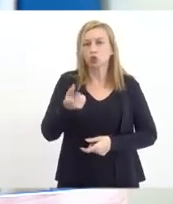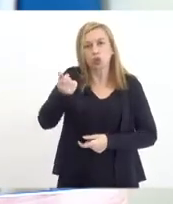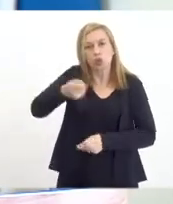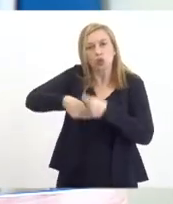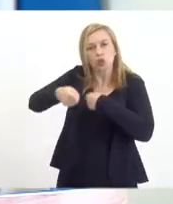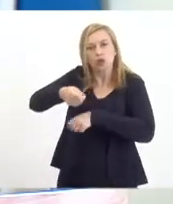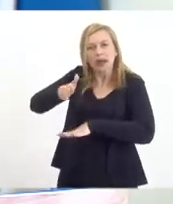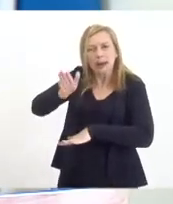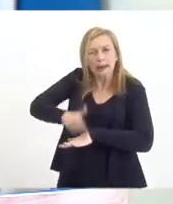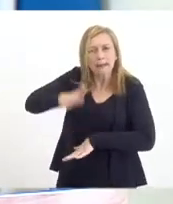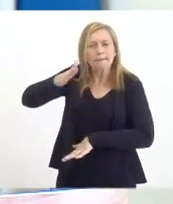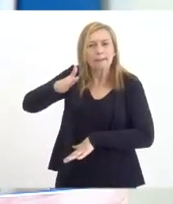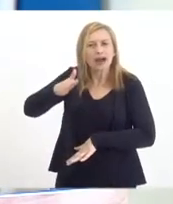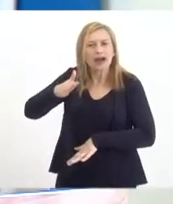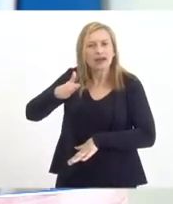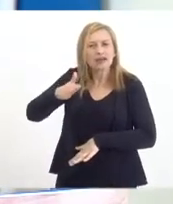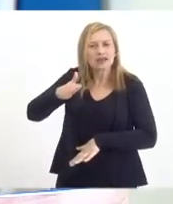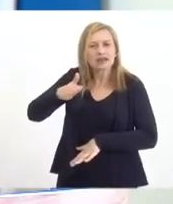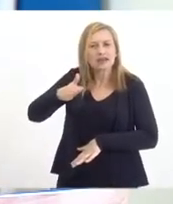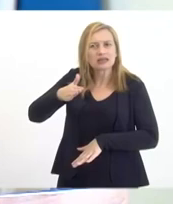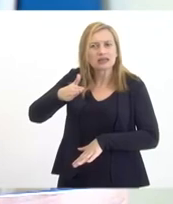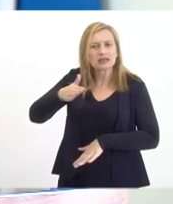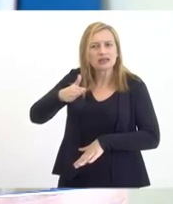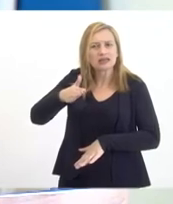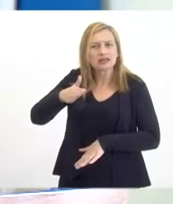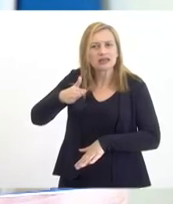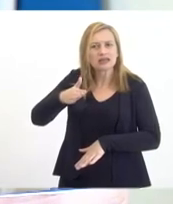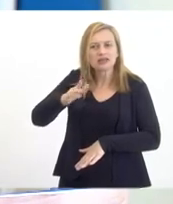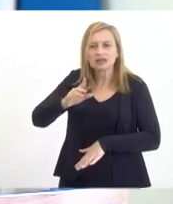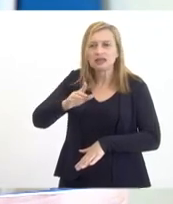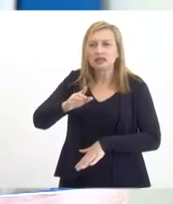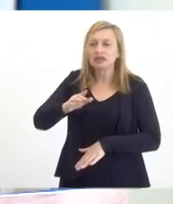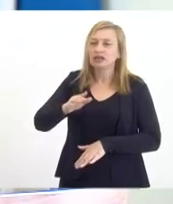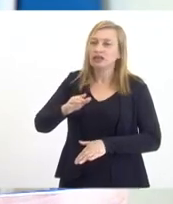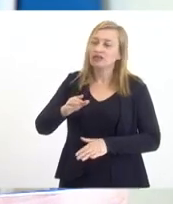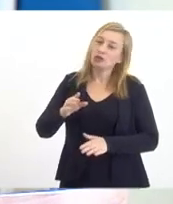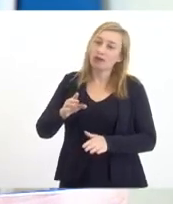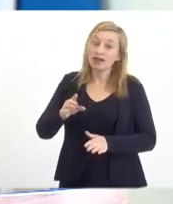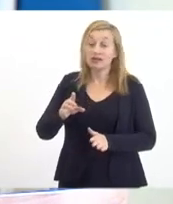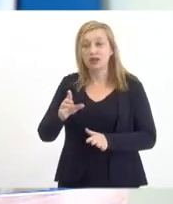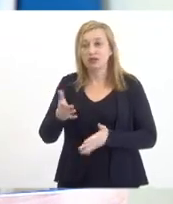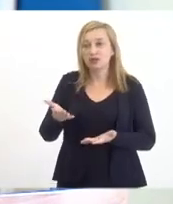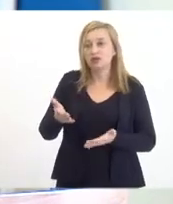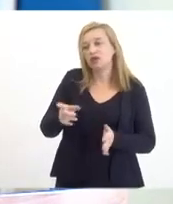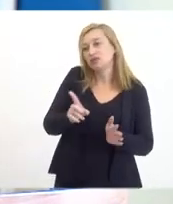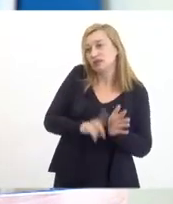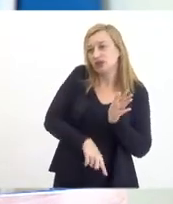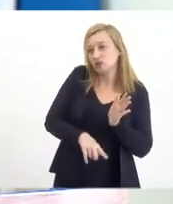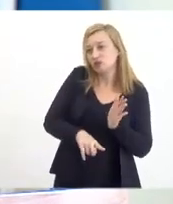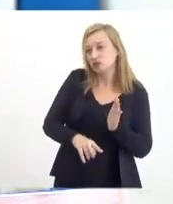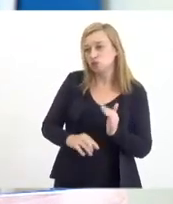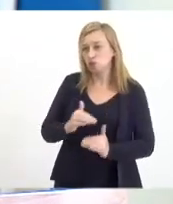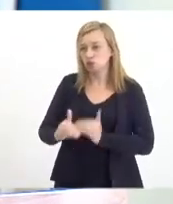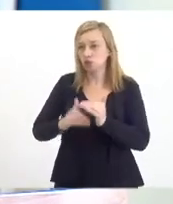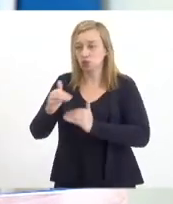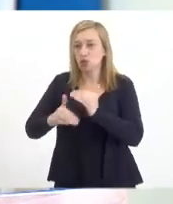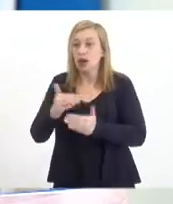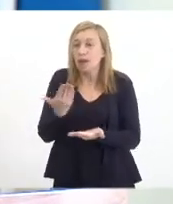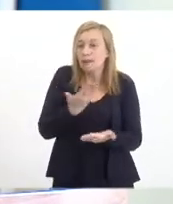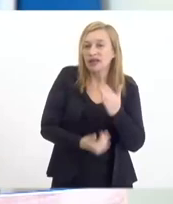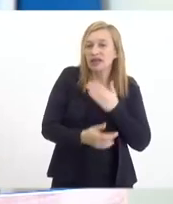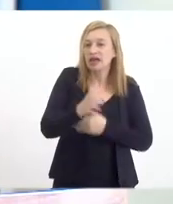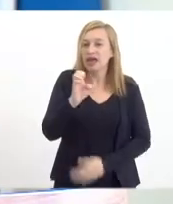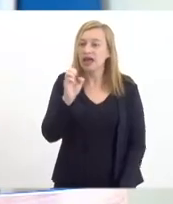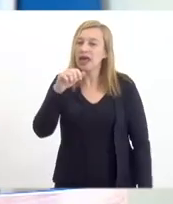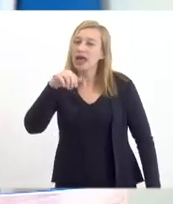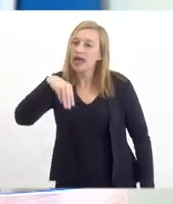que mais, menos cresceu, quer dizer, no Brasil, perdemos o Banco Central que estava aqui, perdemos até Embratur. E